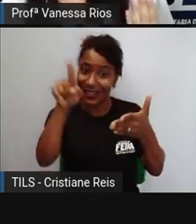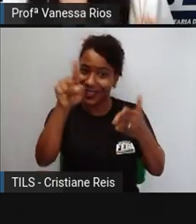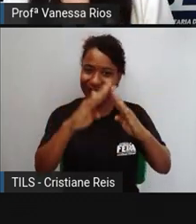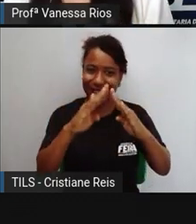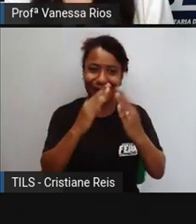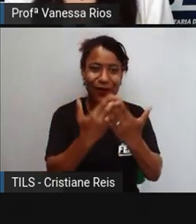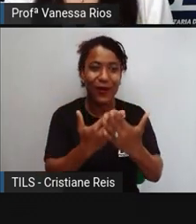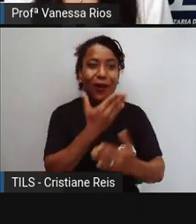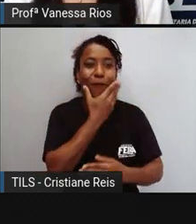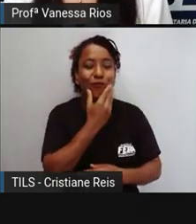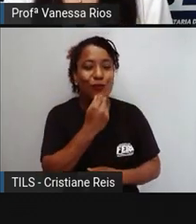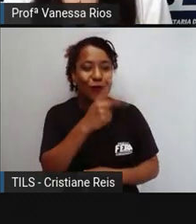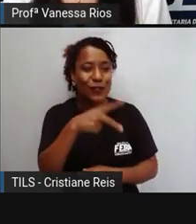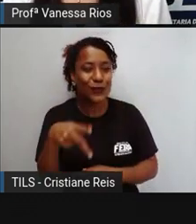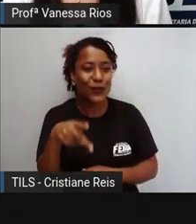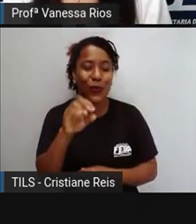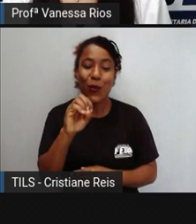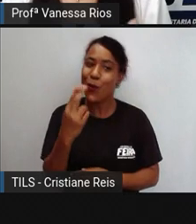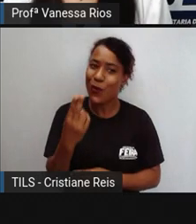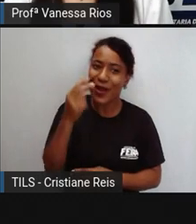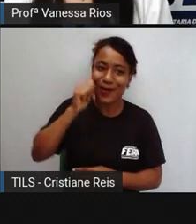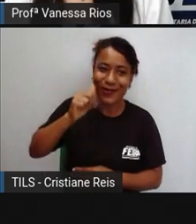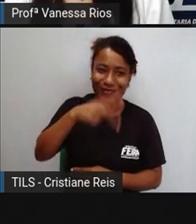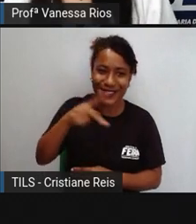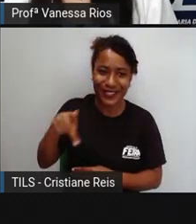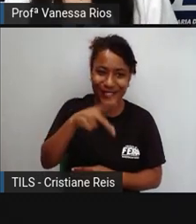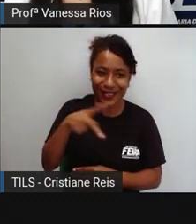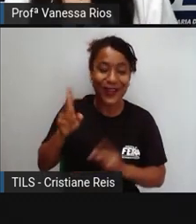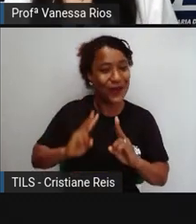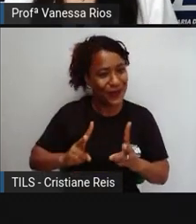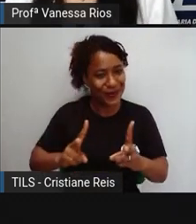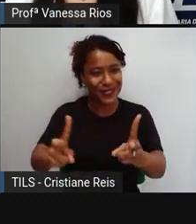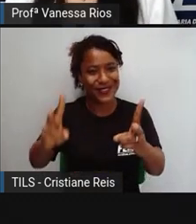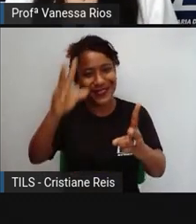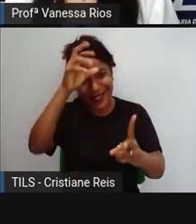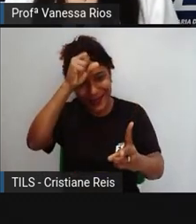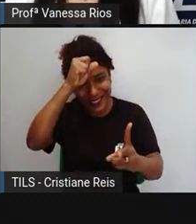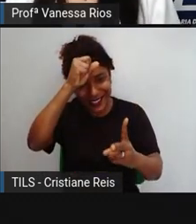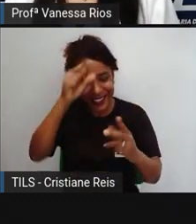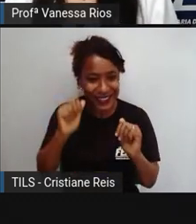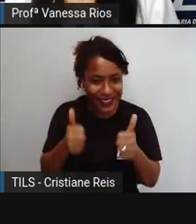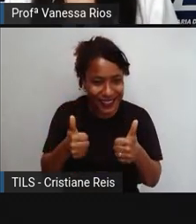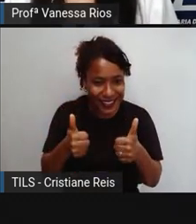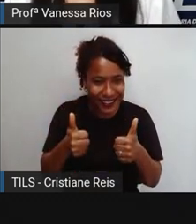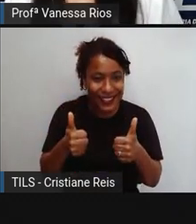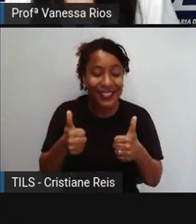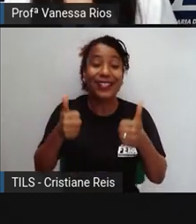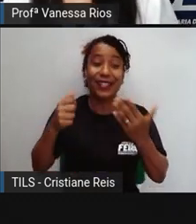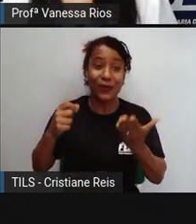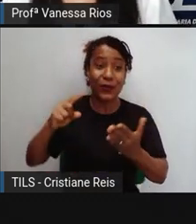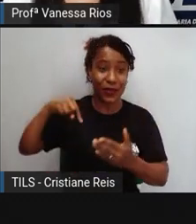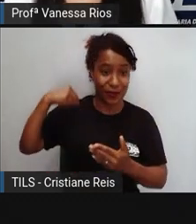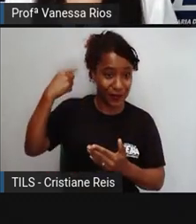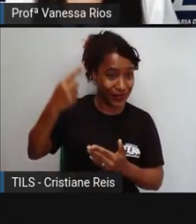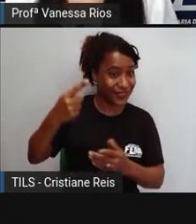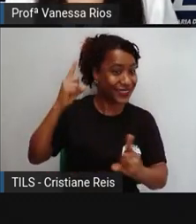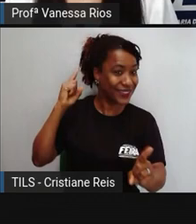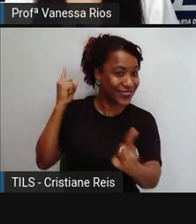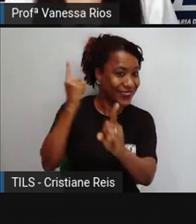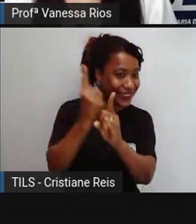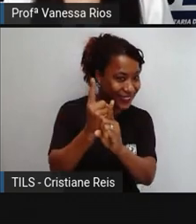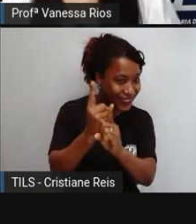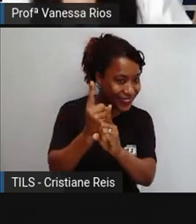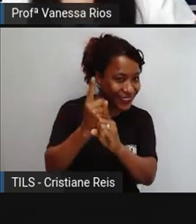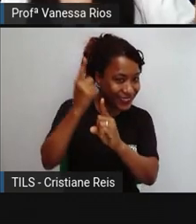que sua professora preparou neste momento, você agora vai dar continuidade, tá certo? E a gente se encontra aí num próximo